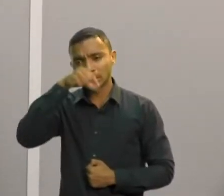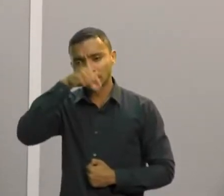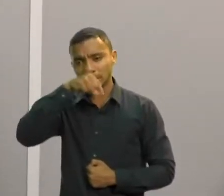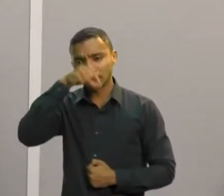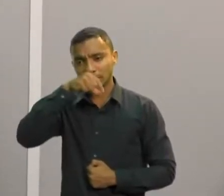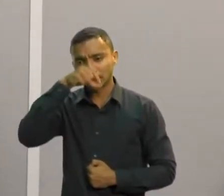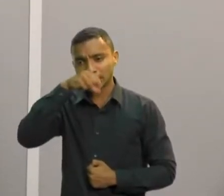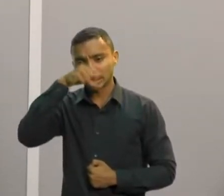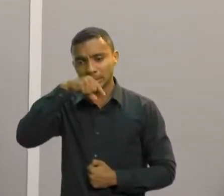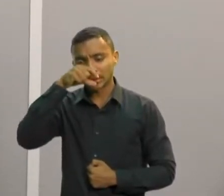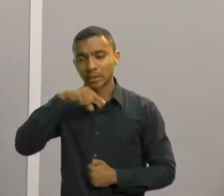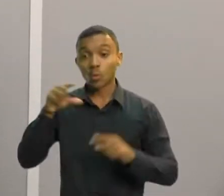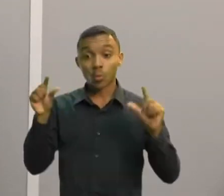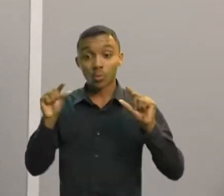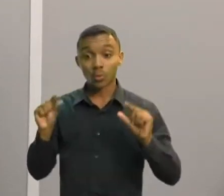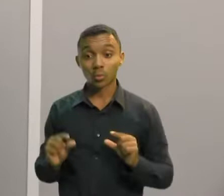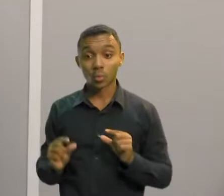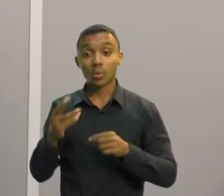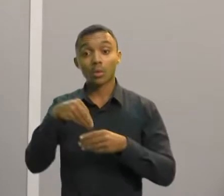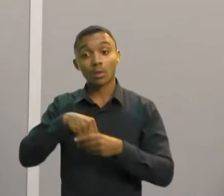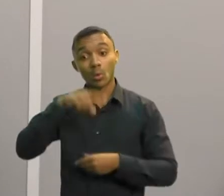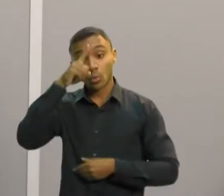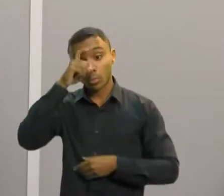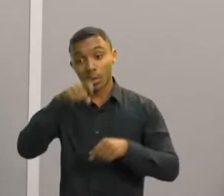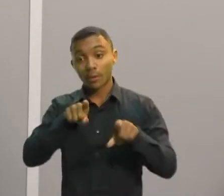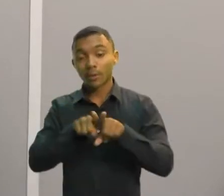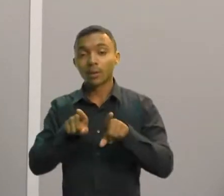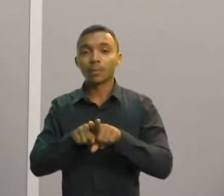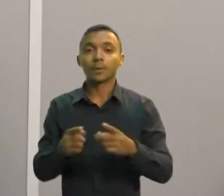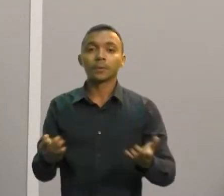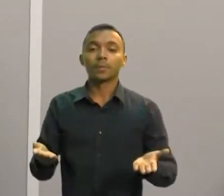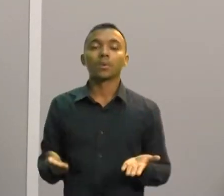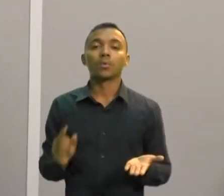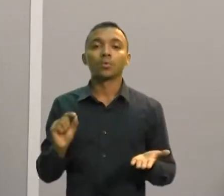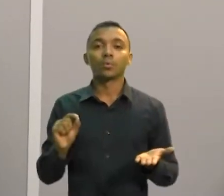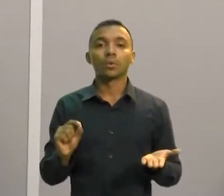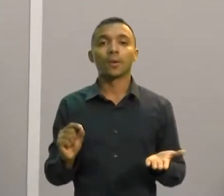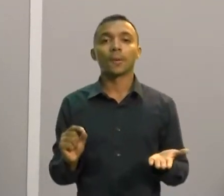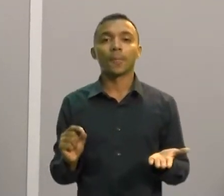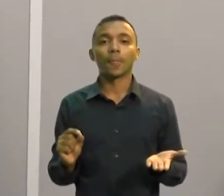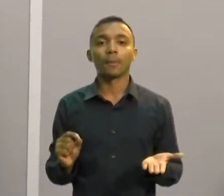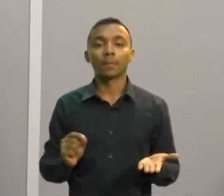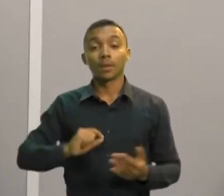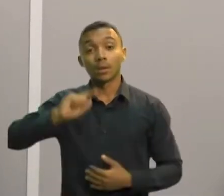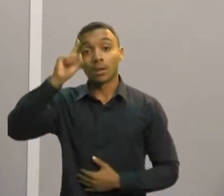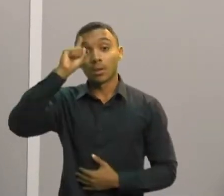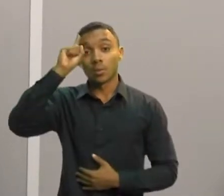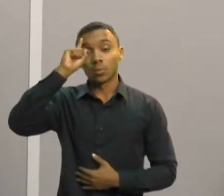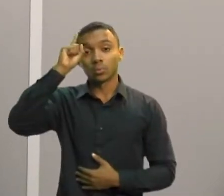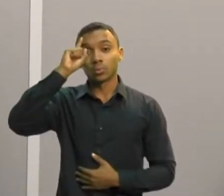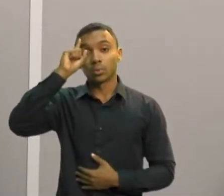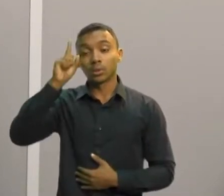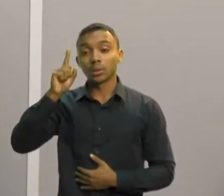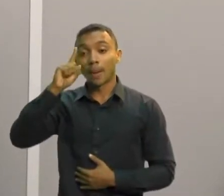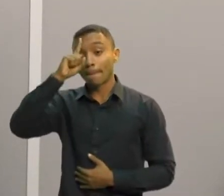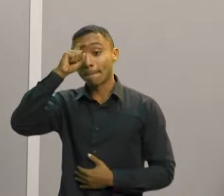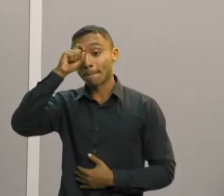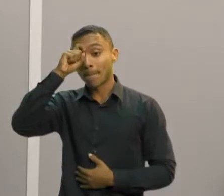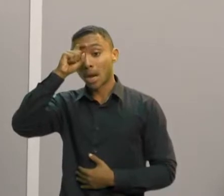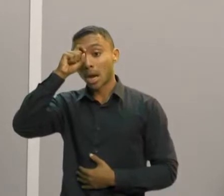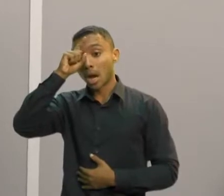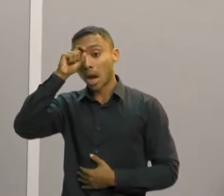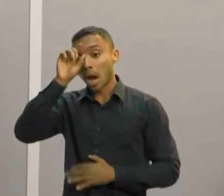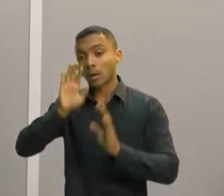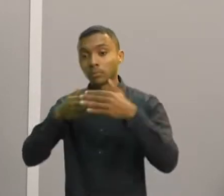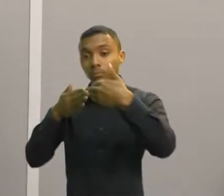quanto nas UPAs. Para vocês terem uma ideia, hoje, o número de atendimentos diários das nossas unidades básicas de